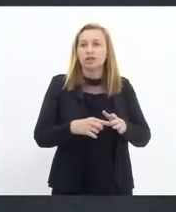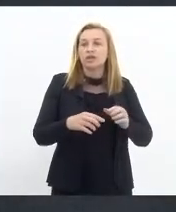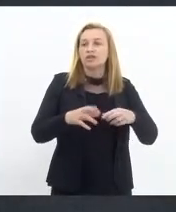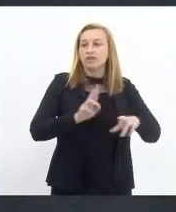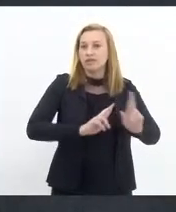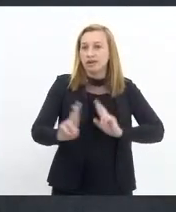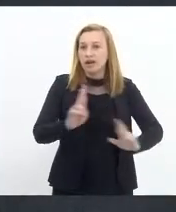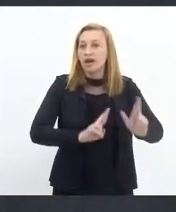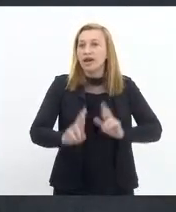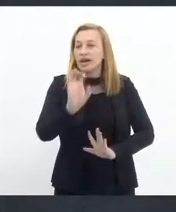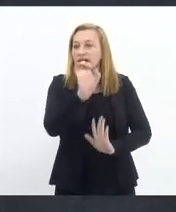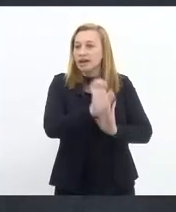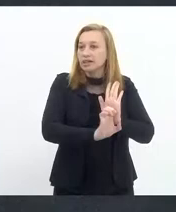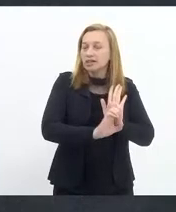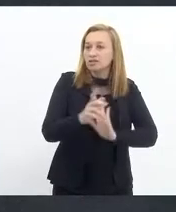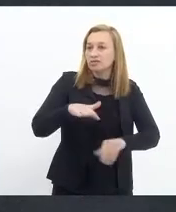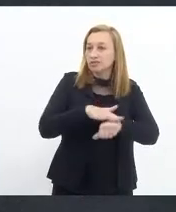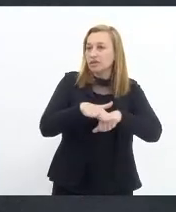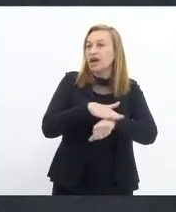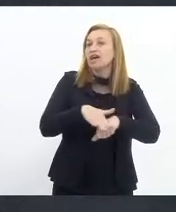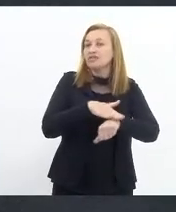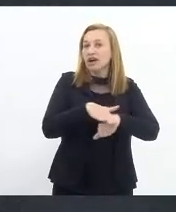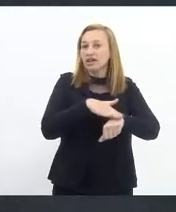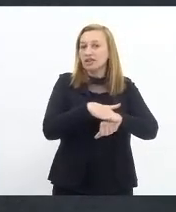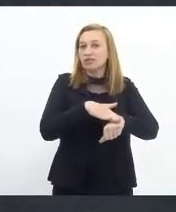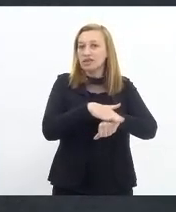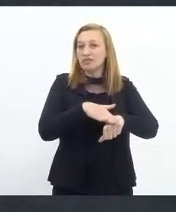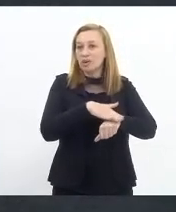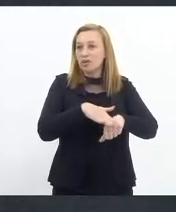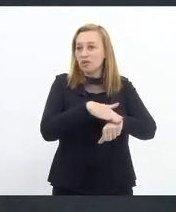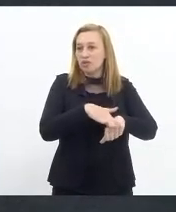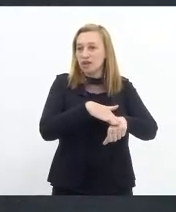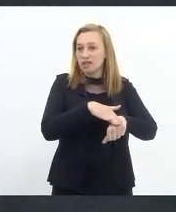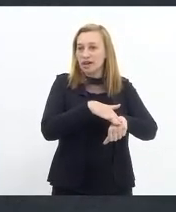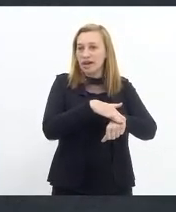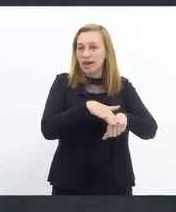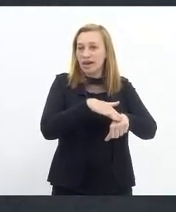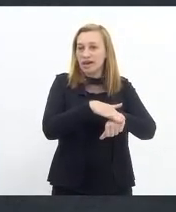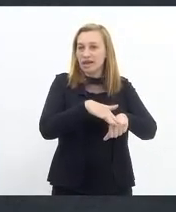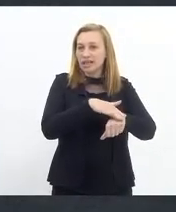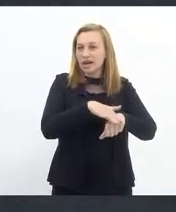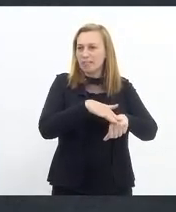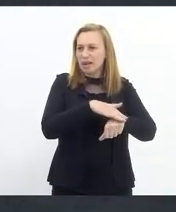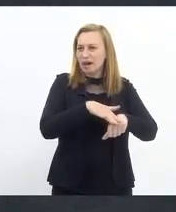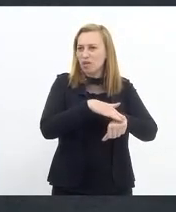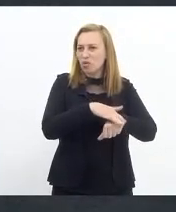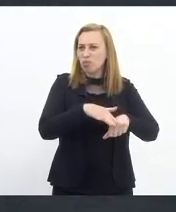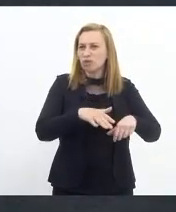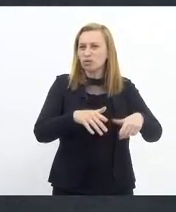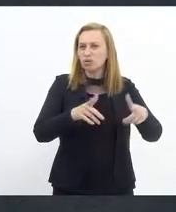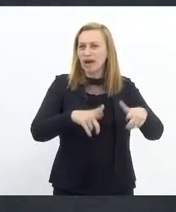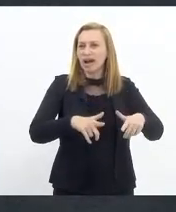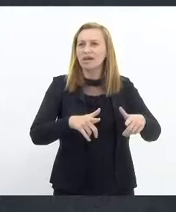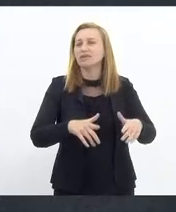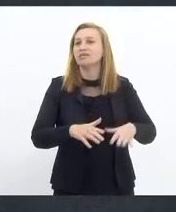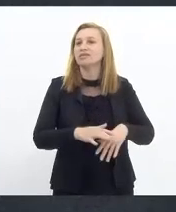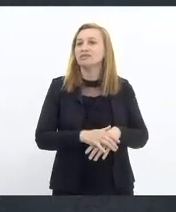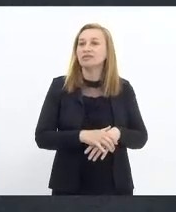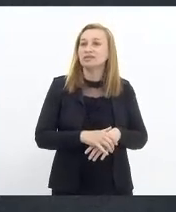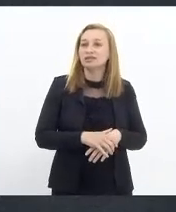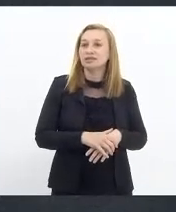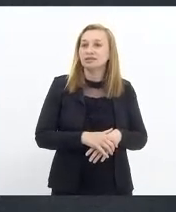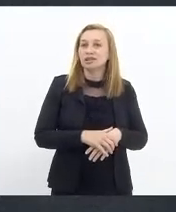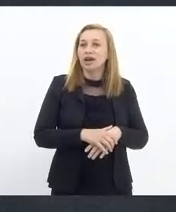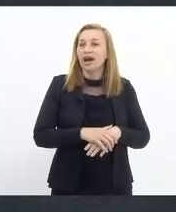Contar o que a gente vem conversando já nos últimos 40, 60 dias sobre as mensagens. E aí, depois,